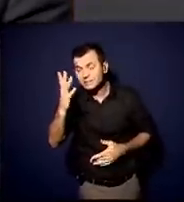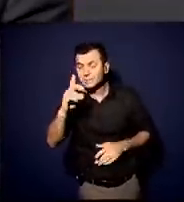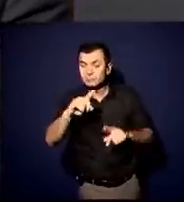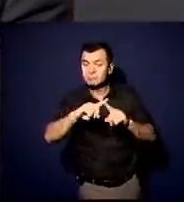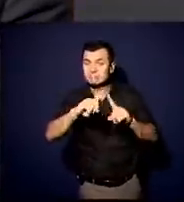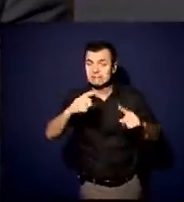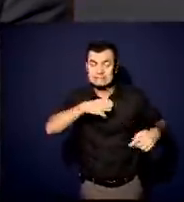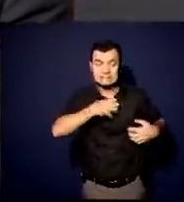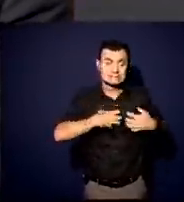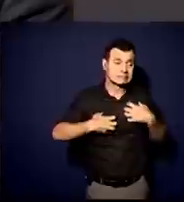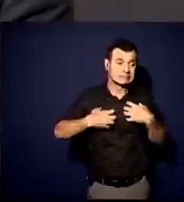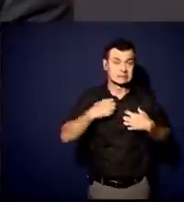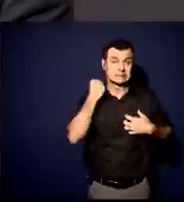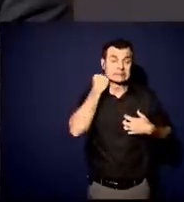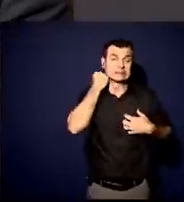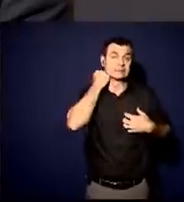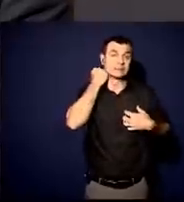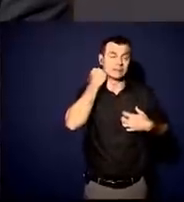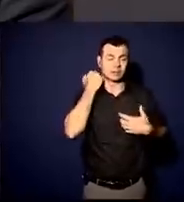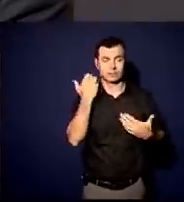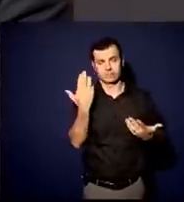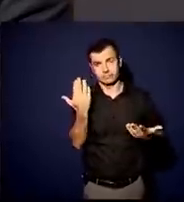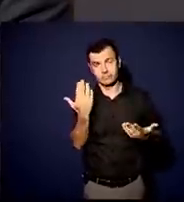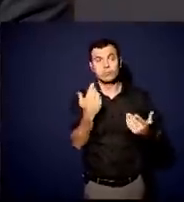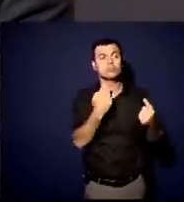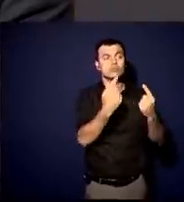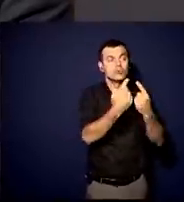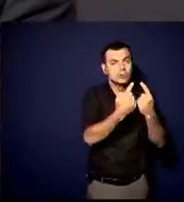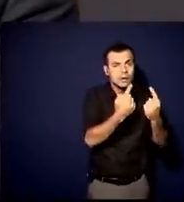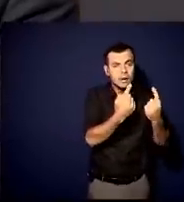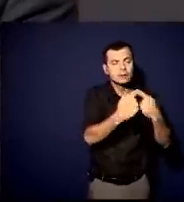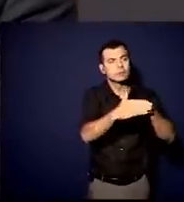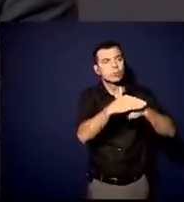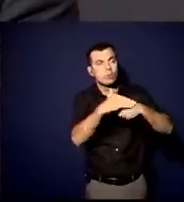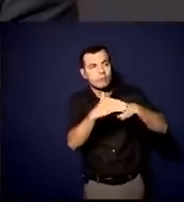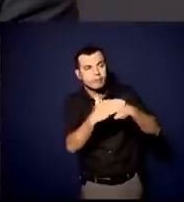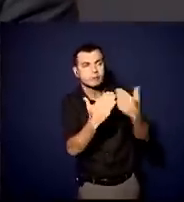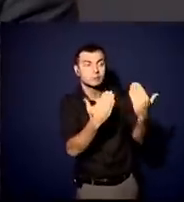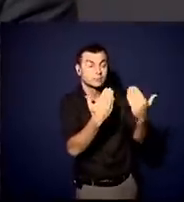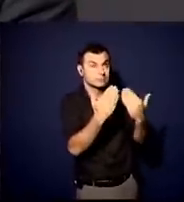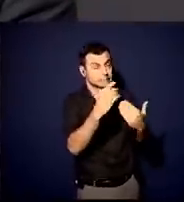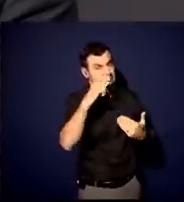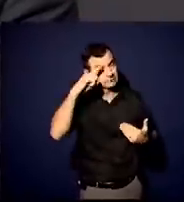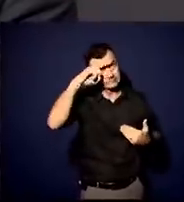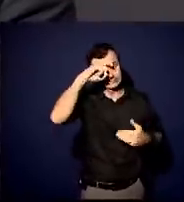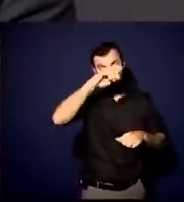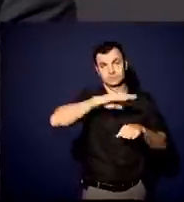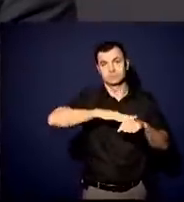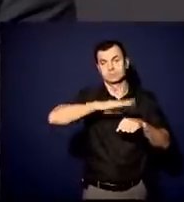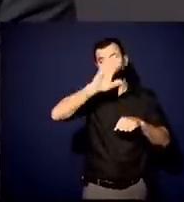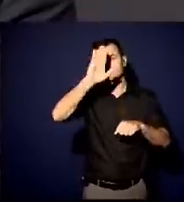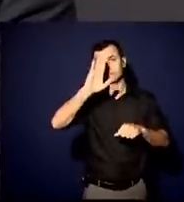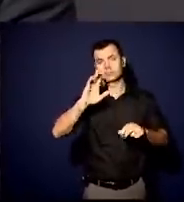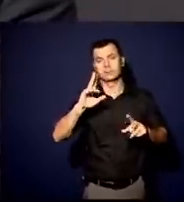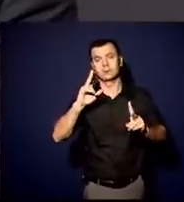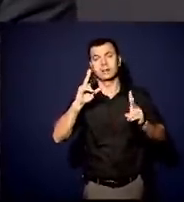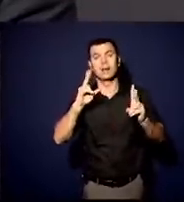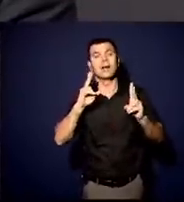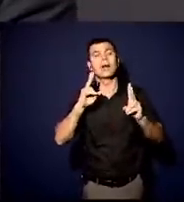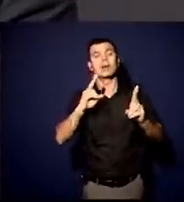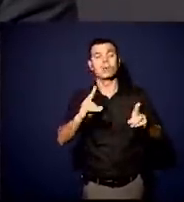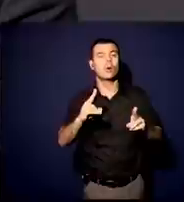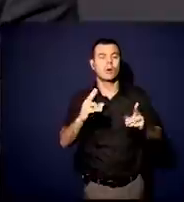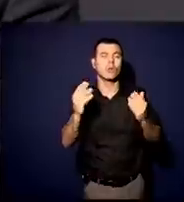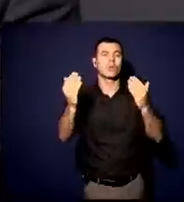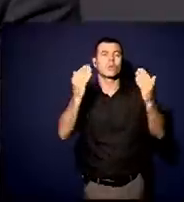O caminho mais difícil é o diálogo, como eu disse, a composição. Eu brinco que o estômago da gente é um brejo de tanto sapo que a